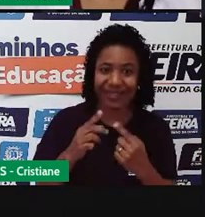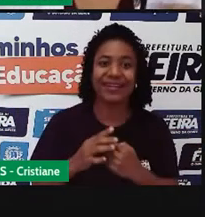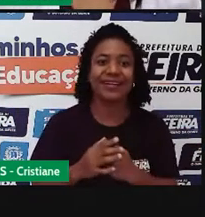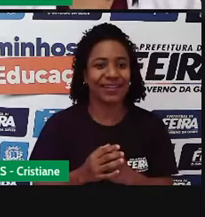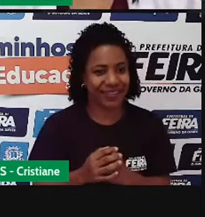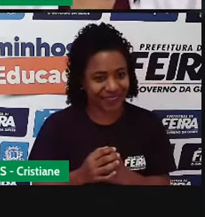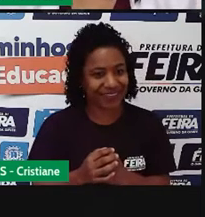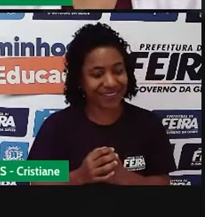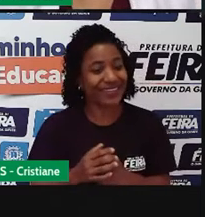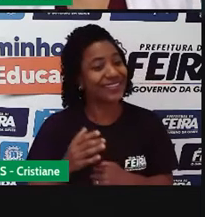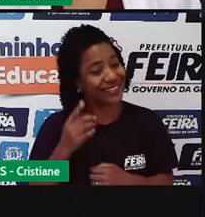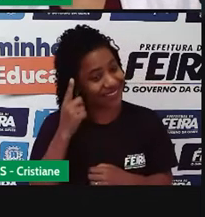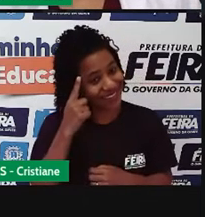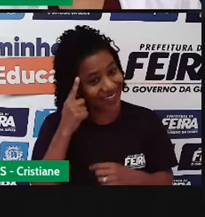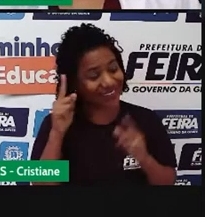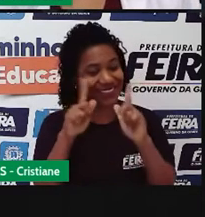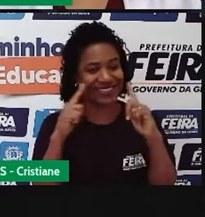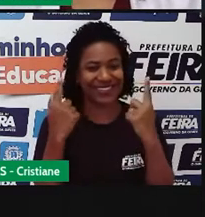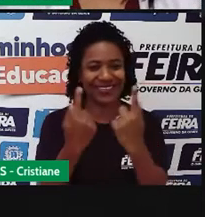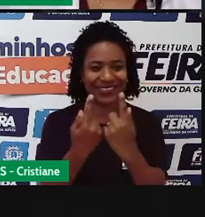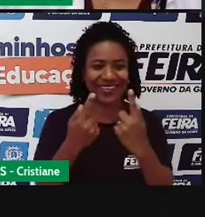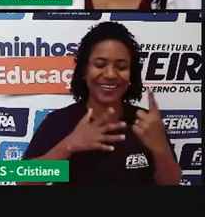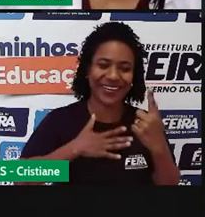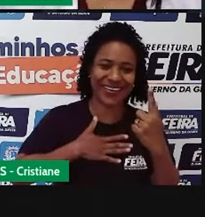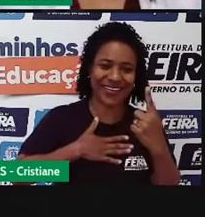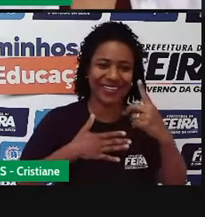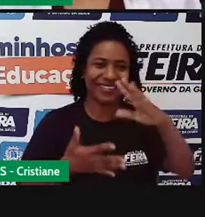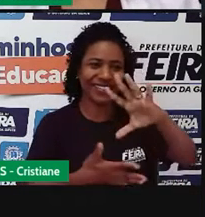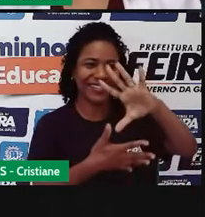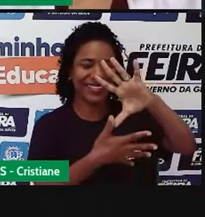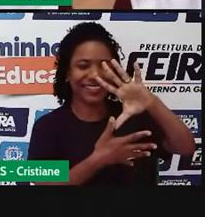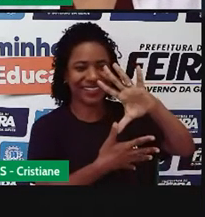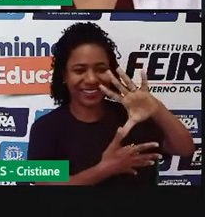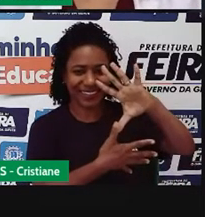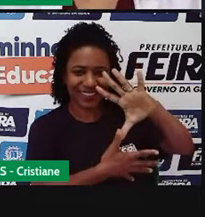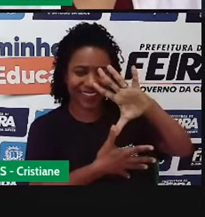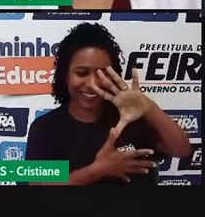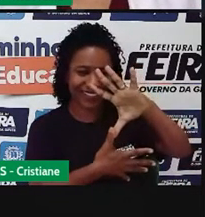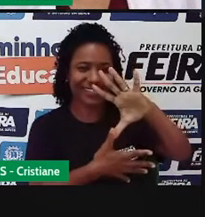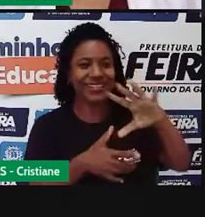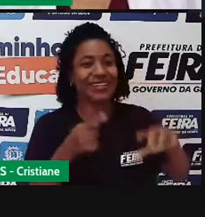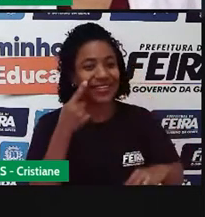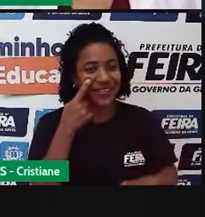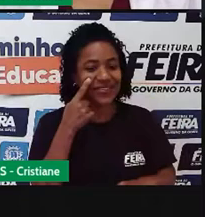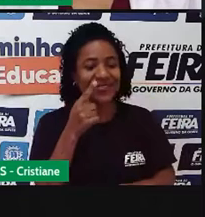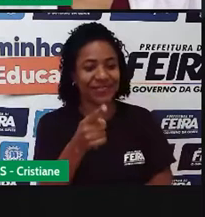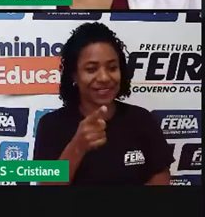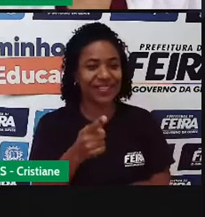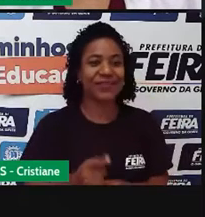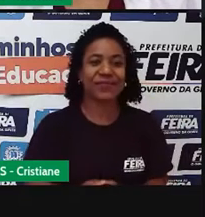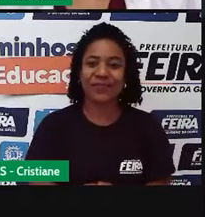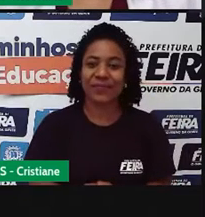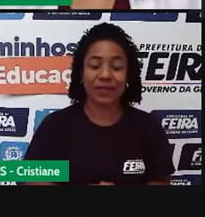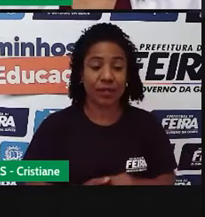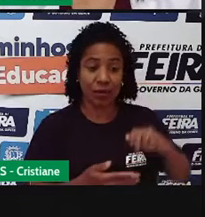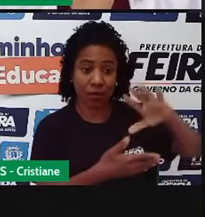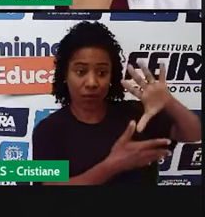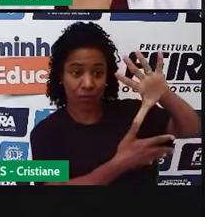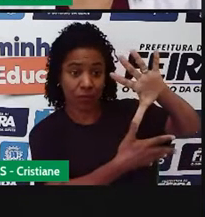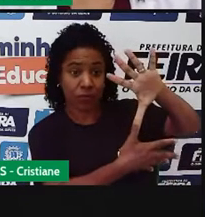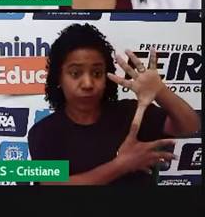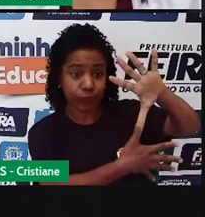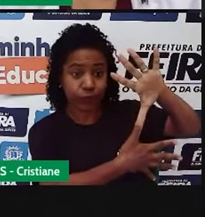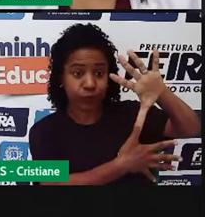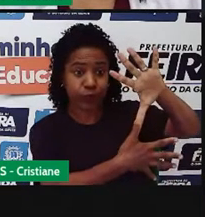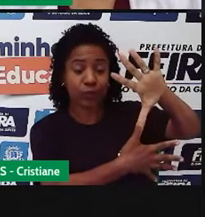sabe como é que é, professor de geografia, adora um mapinha, eu não podia ser diferente. Então, a gente tem um mapa aqui que faz uma comparação, né,